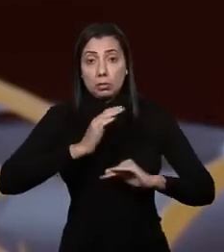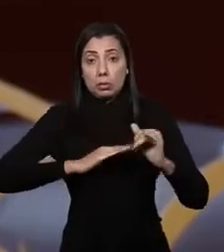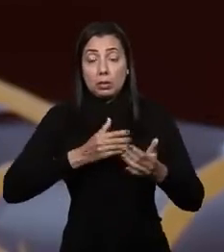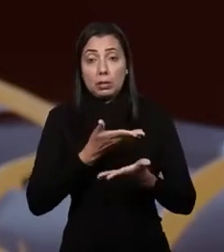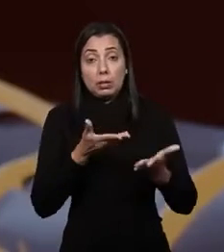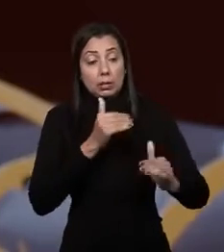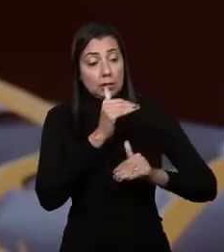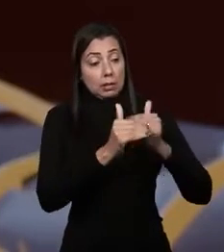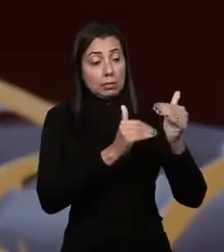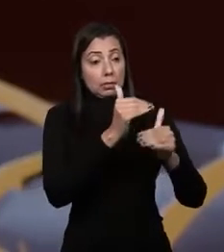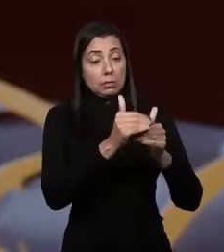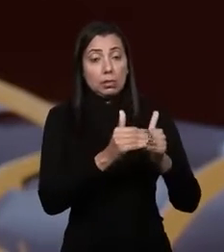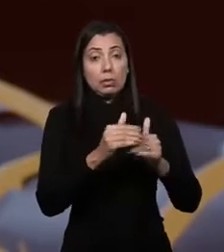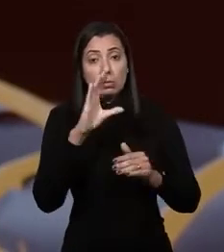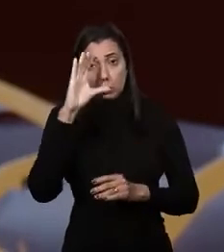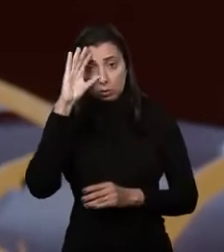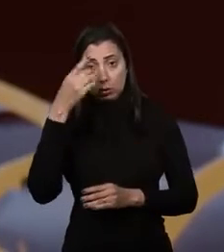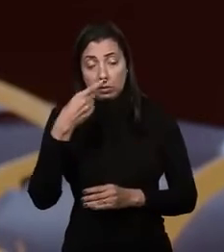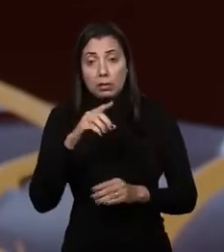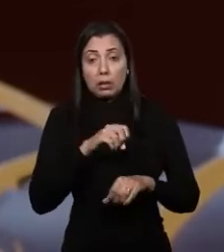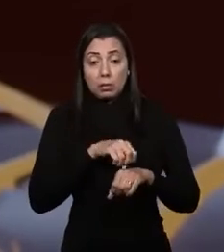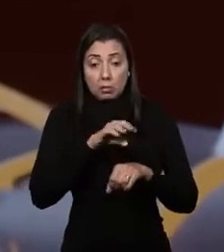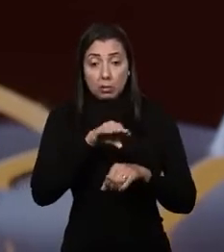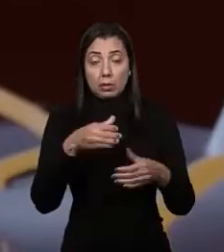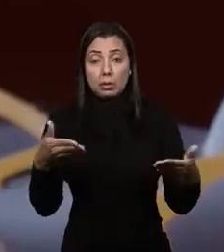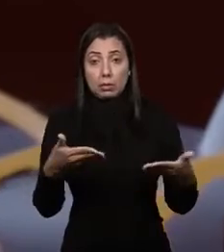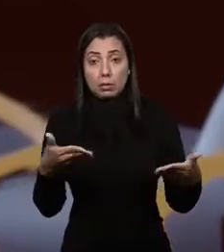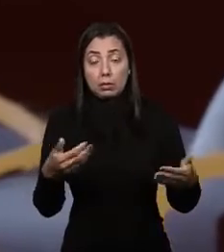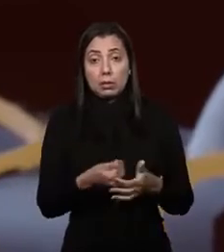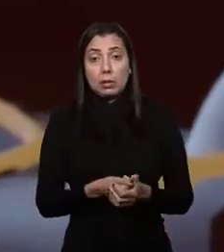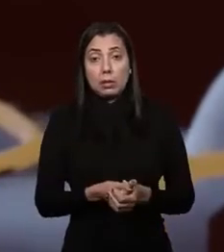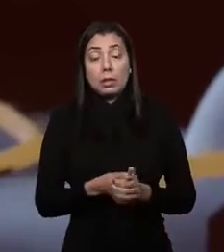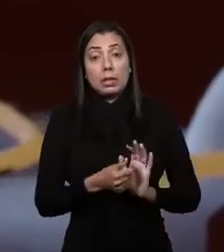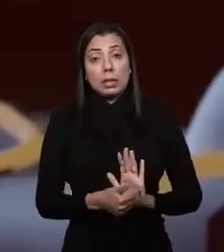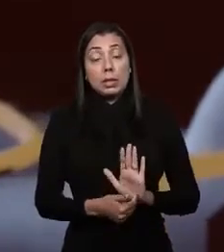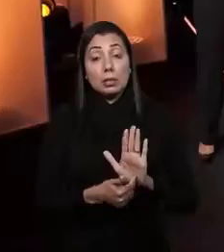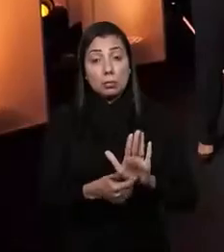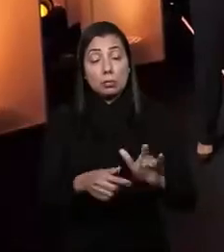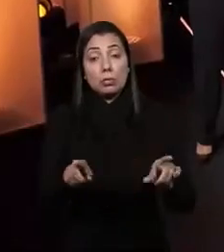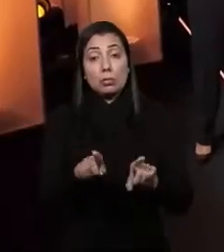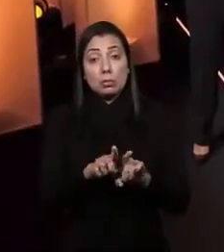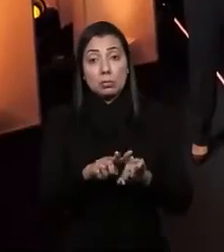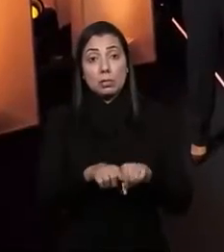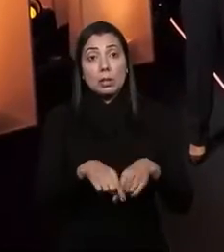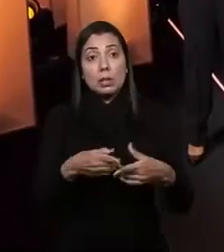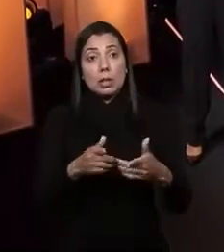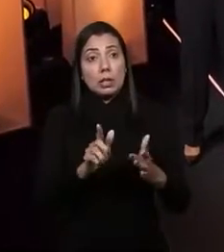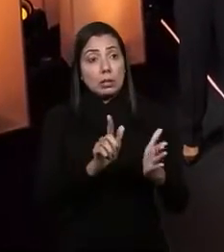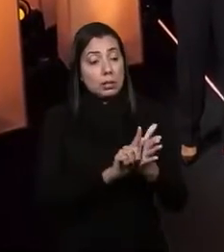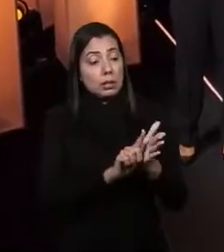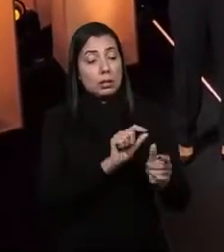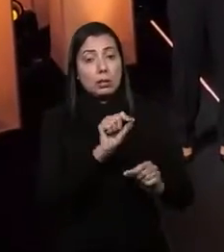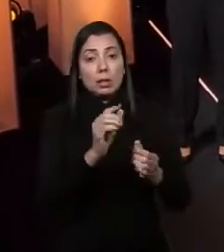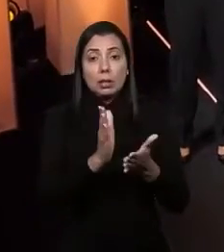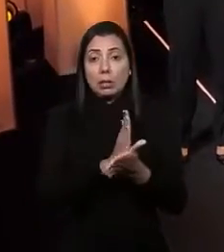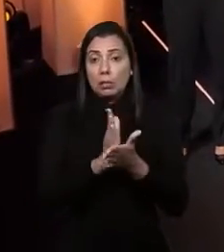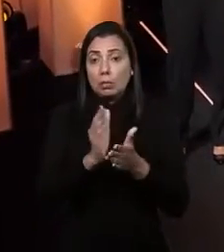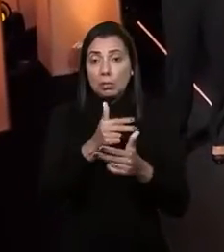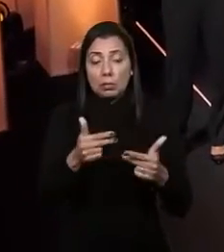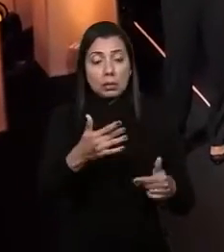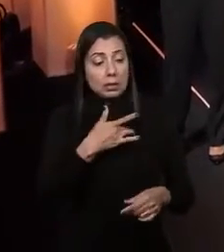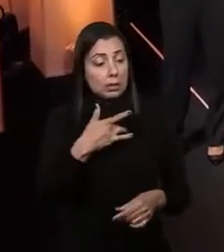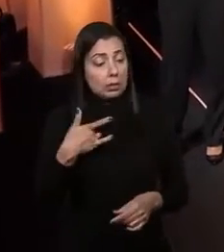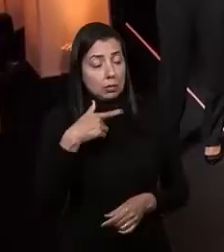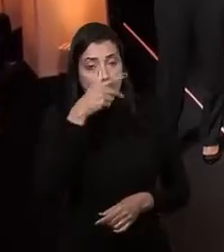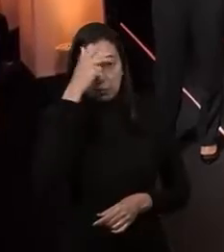desenvolveu uma solução que ele vai compartilhar conosco agora, que ajuda também a gerenciar algumas questões da saúde dos